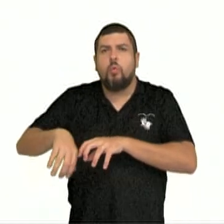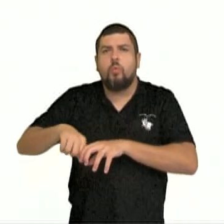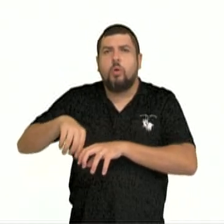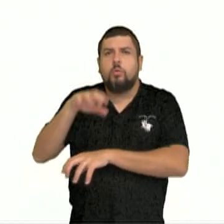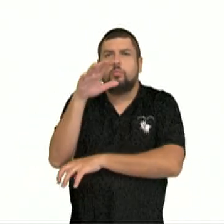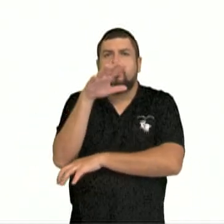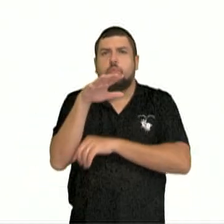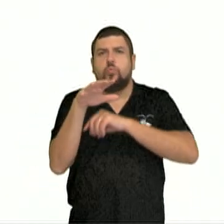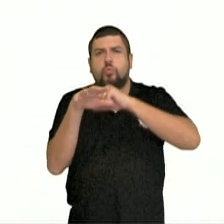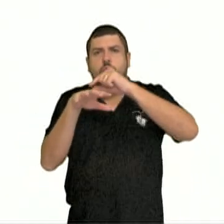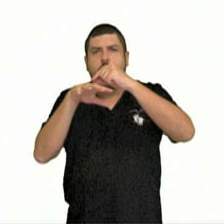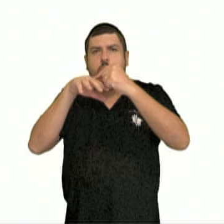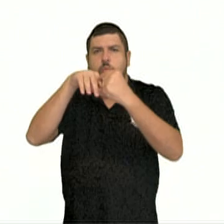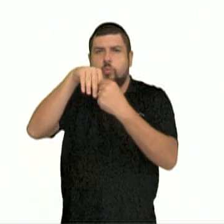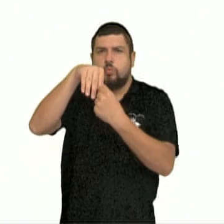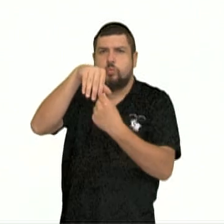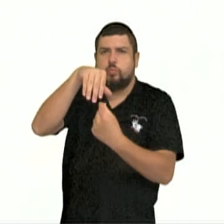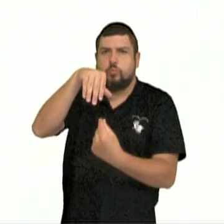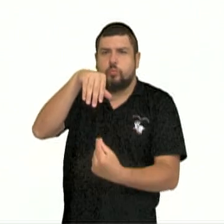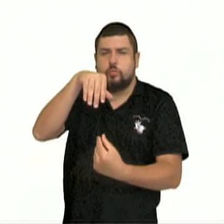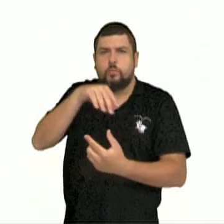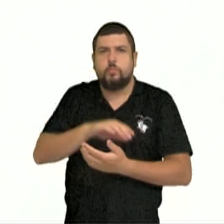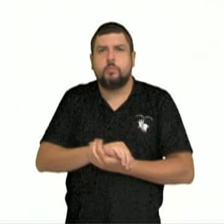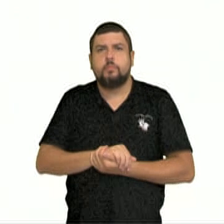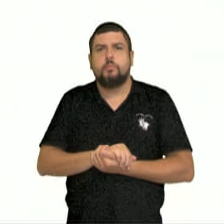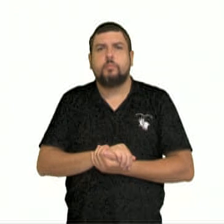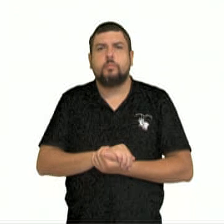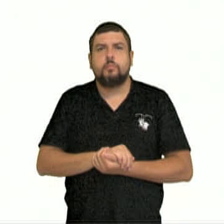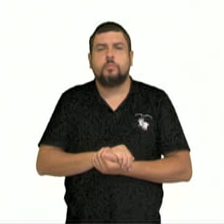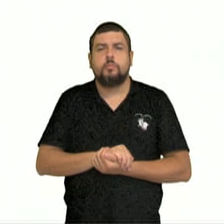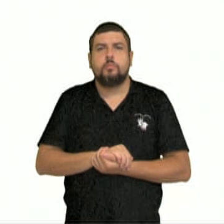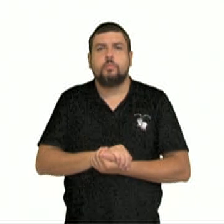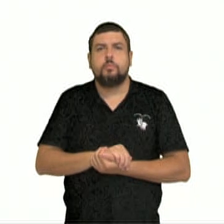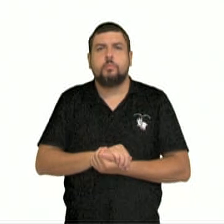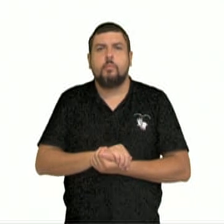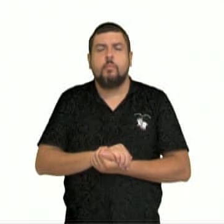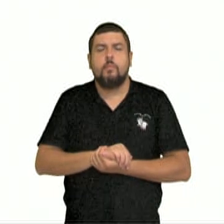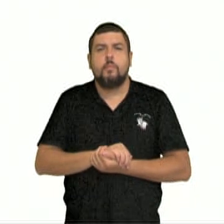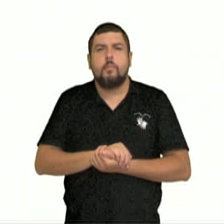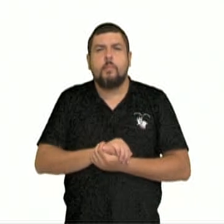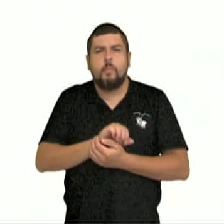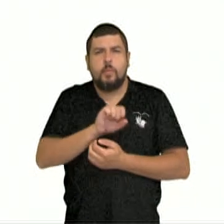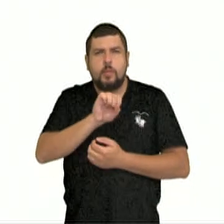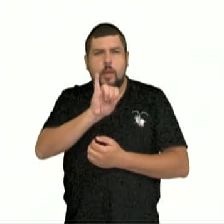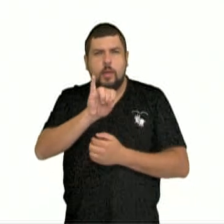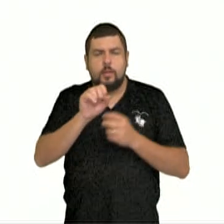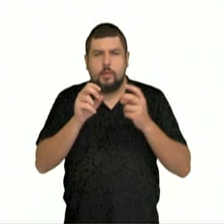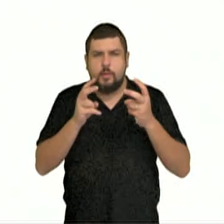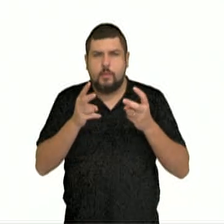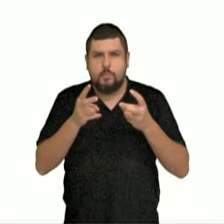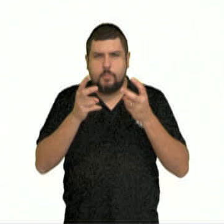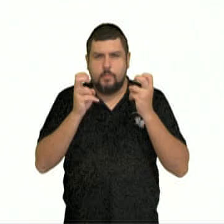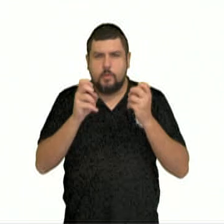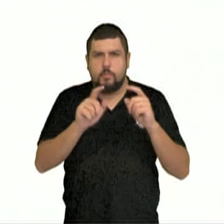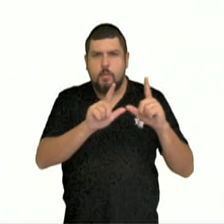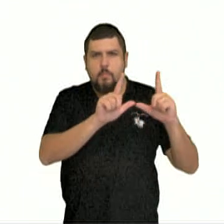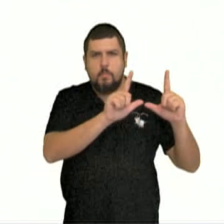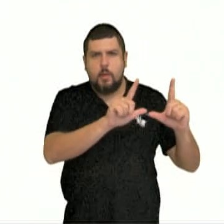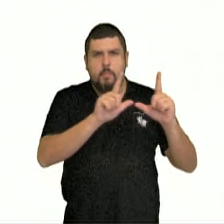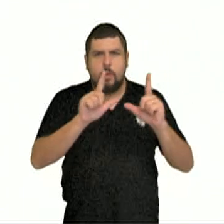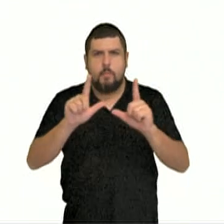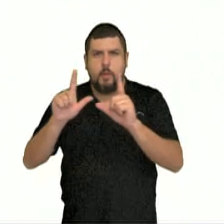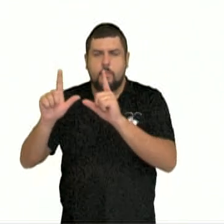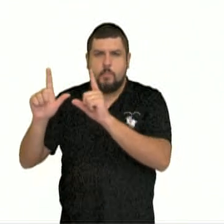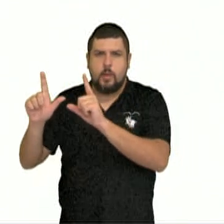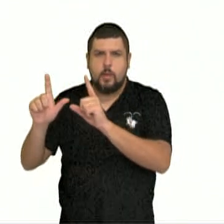uma pteridófita. Se vocês repararem na sequência, nós temos quatro imagens mostrando